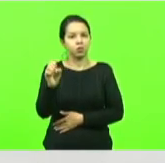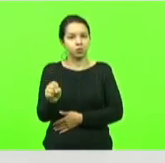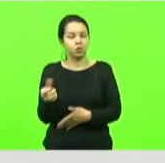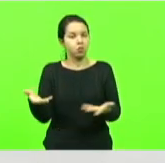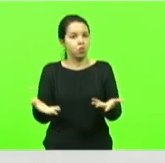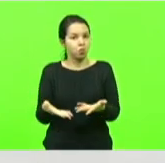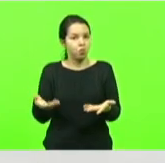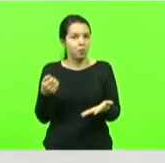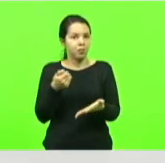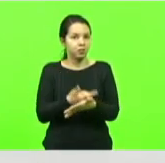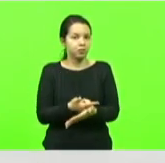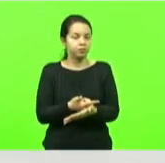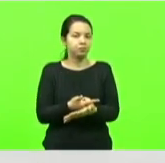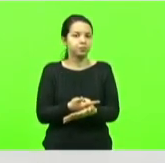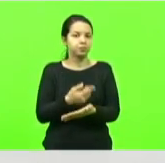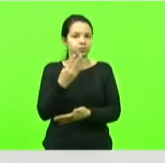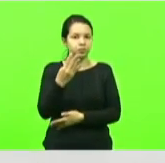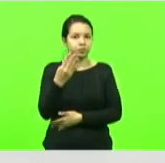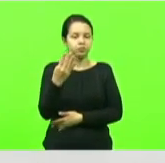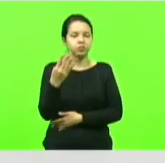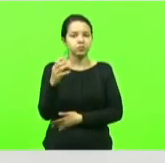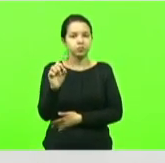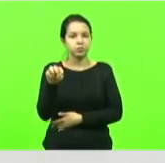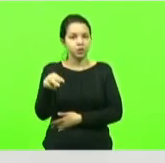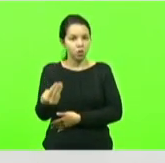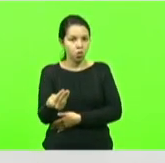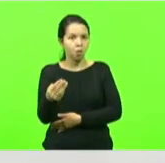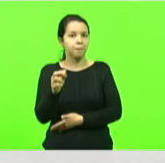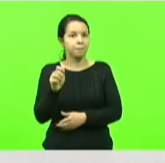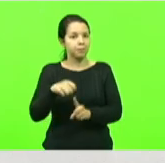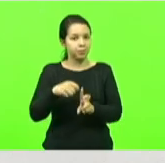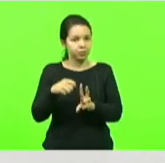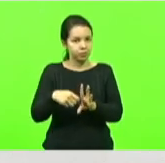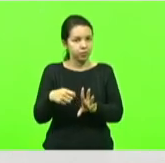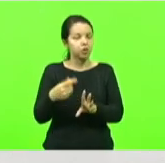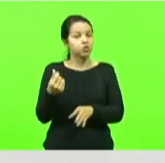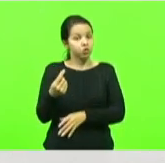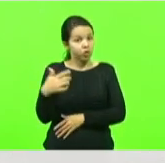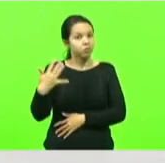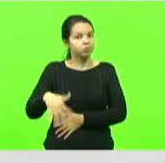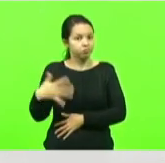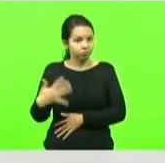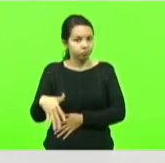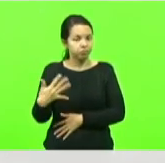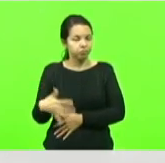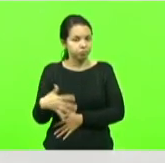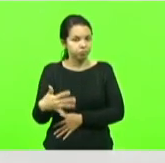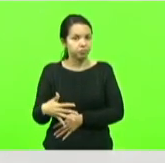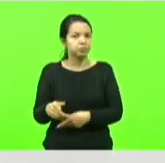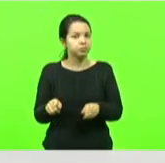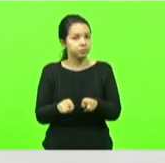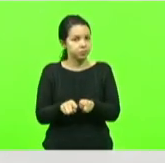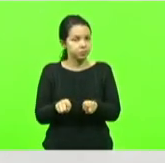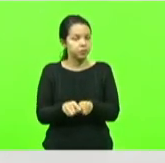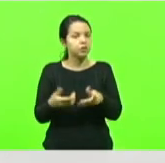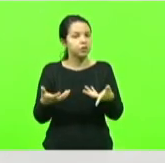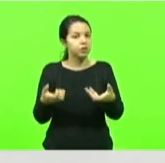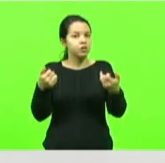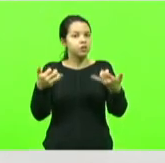milhões mensais é muito dinheiro mas ao mesmo tempo eu quero relatar que diante dessa